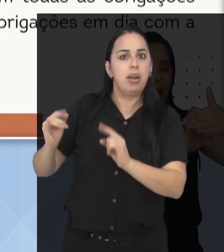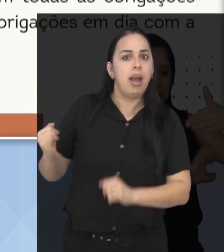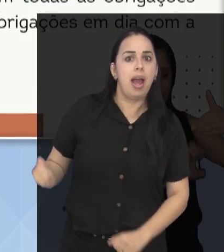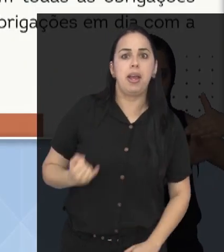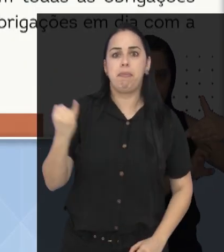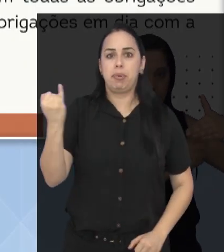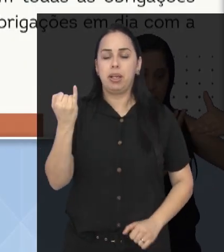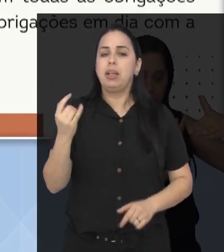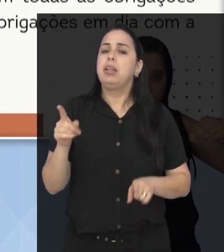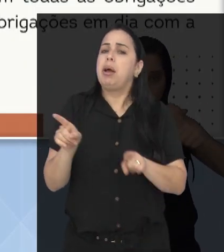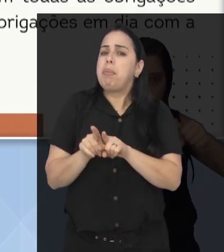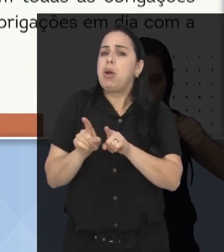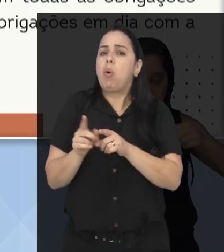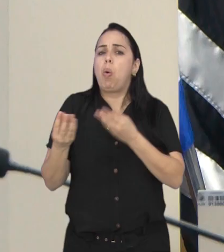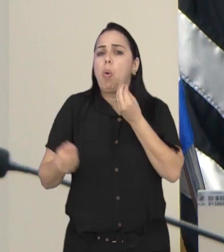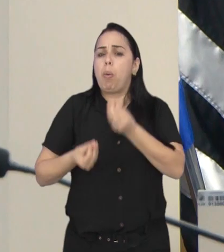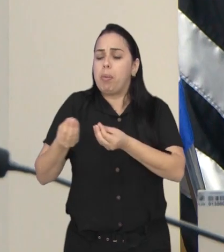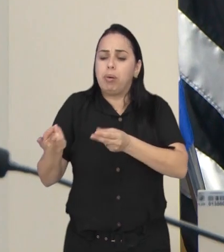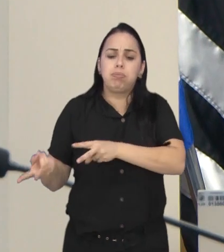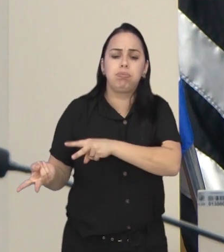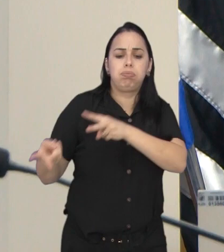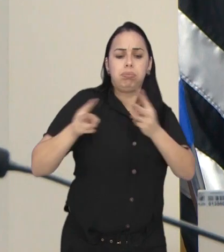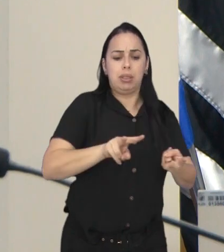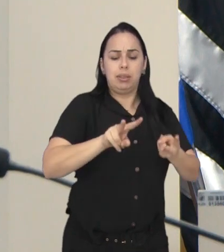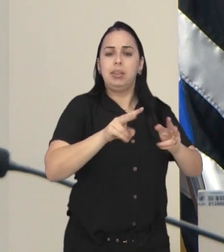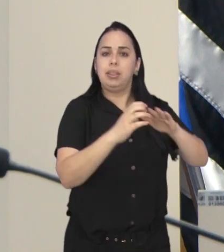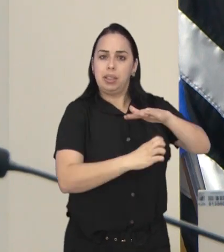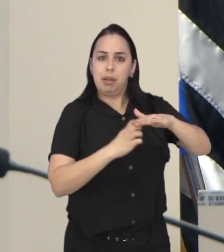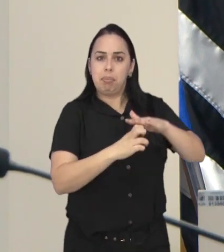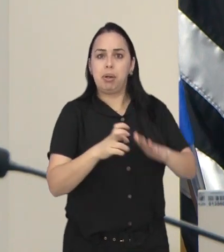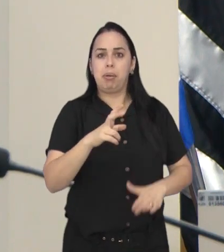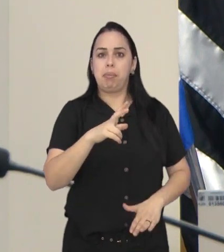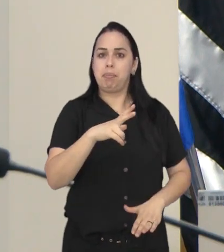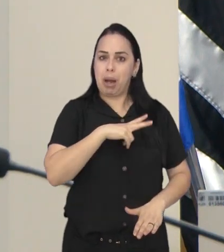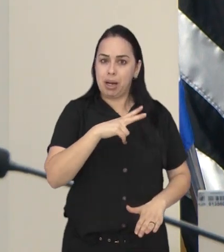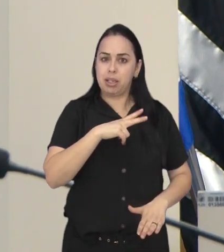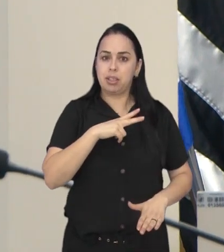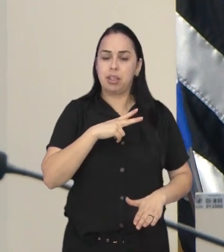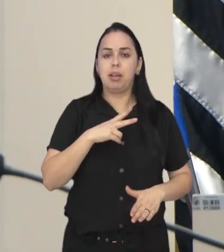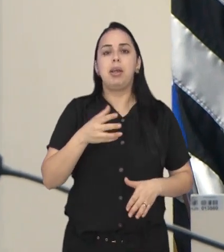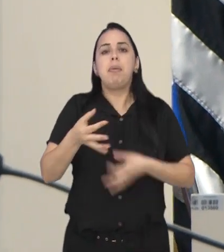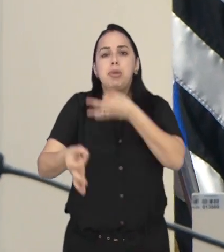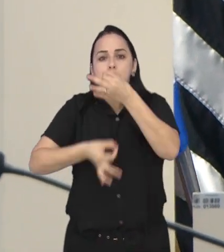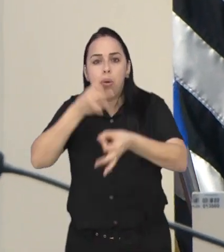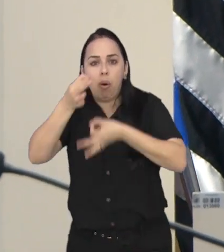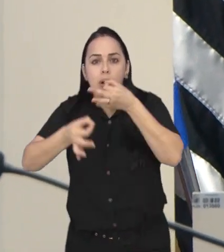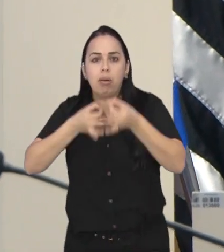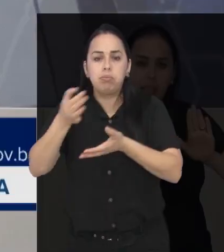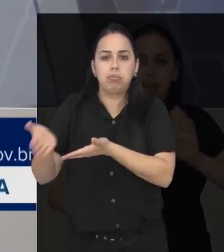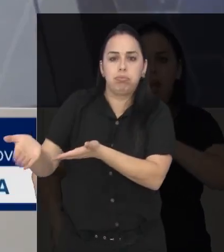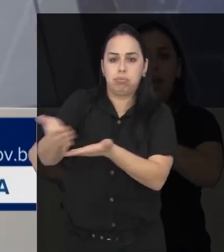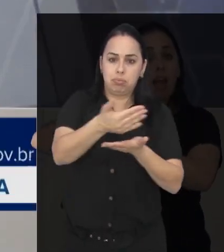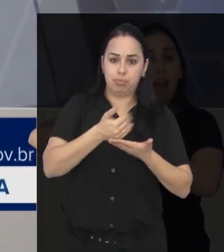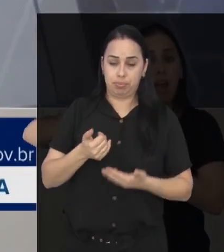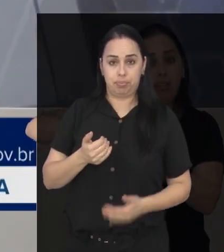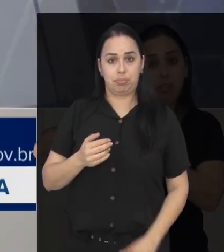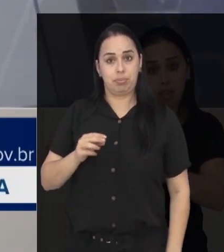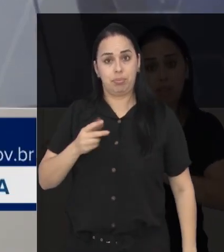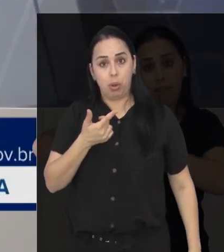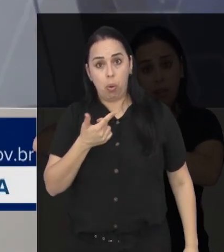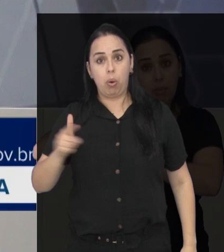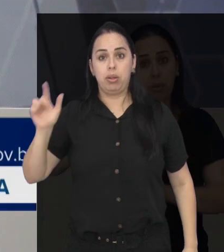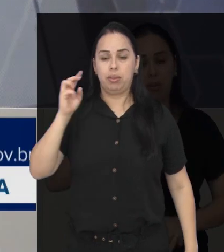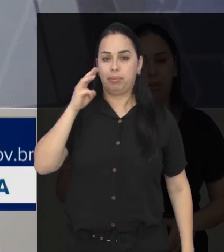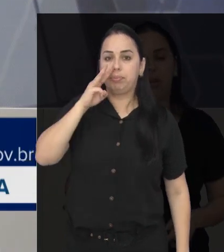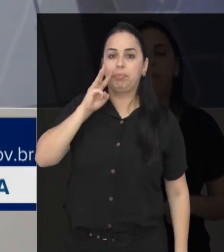seria o processo de concessão do espaço. O parlamentar ainda citou a importância da consulta pública para ouvir a população. Outro orador foi